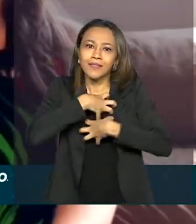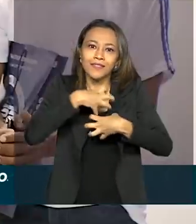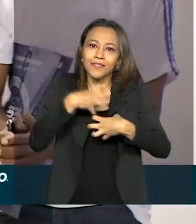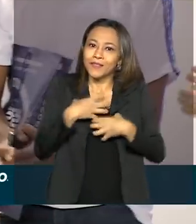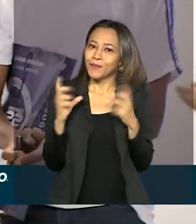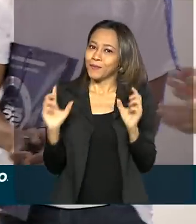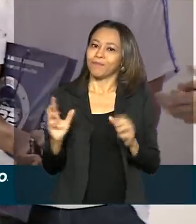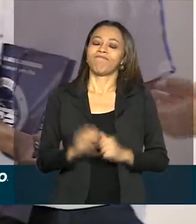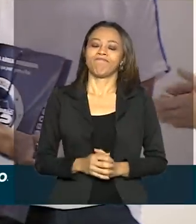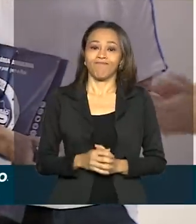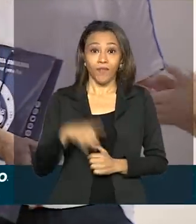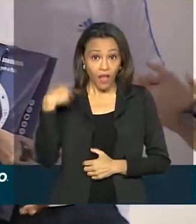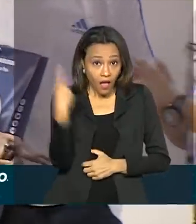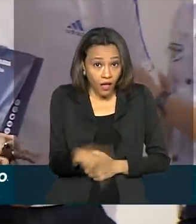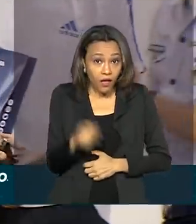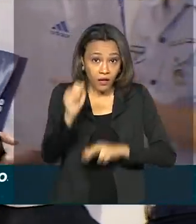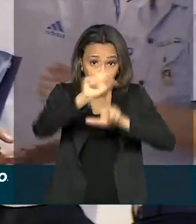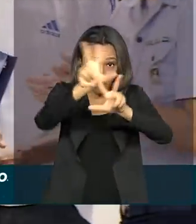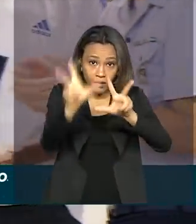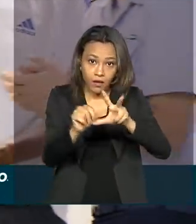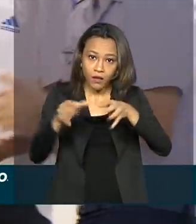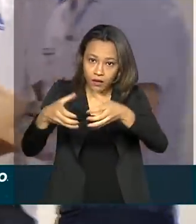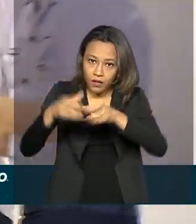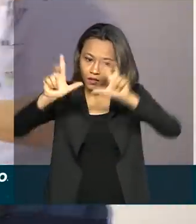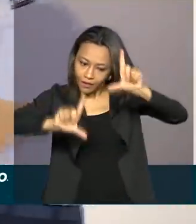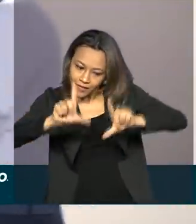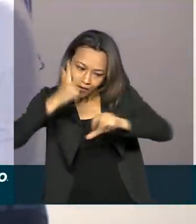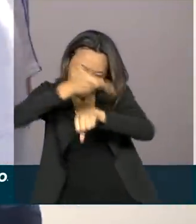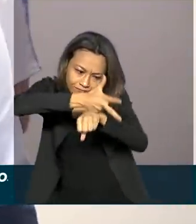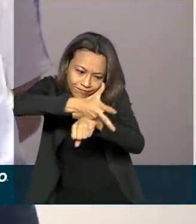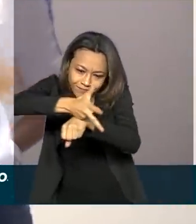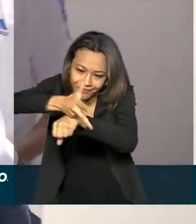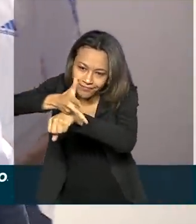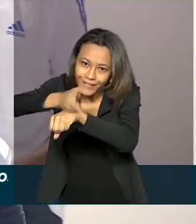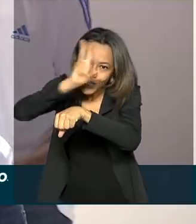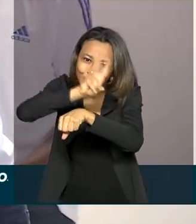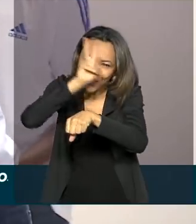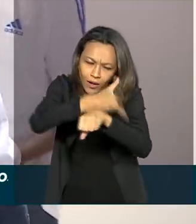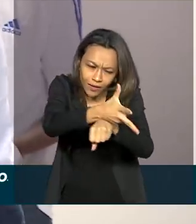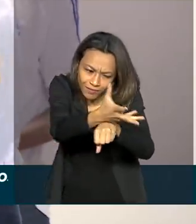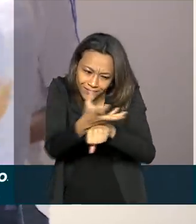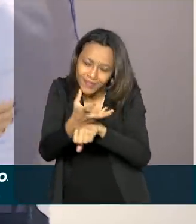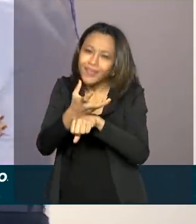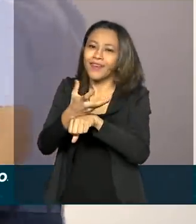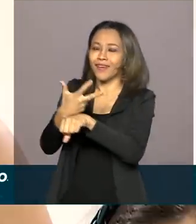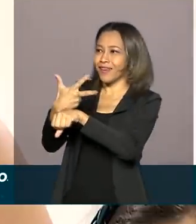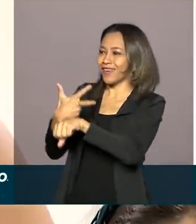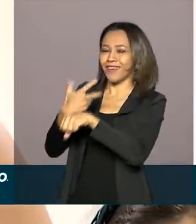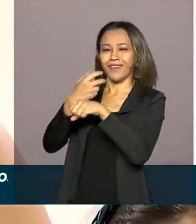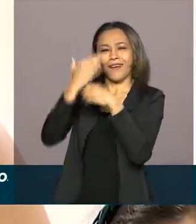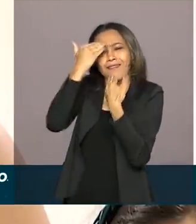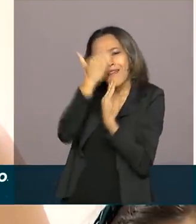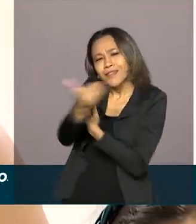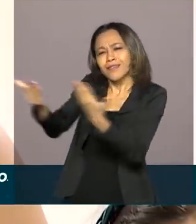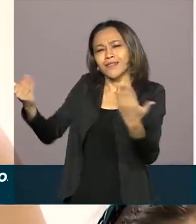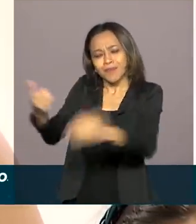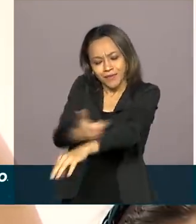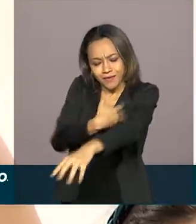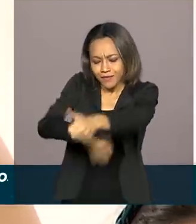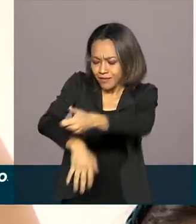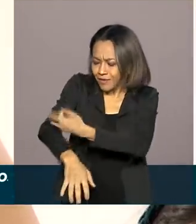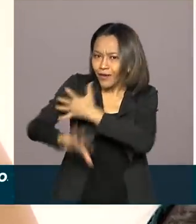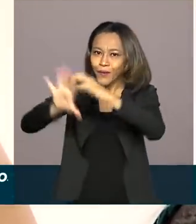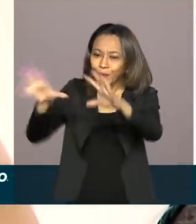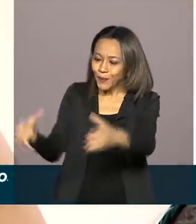momento. A nossa equipe da TV Brasil acompanhou essa história e registrou o agradecimento emocionado de Gisele à